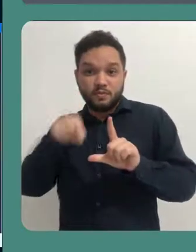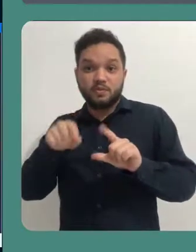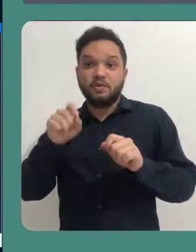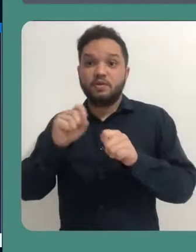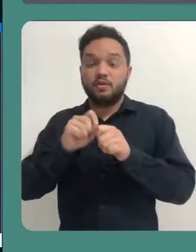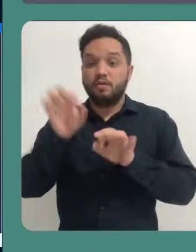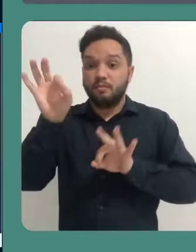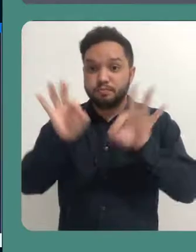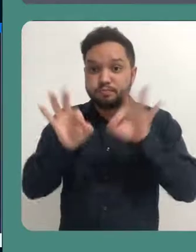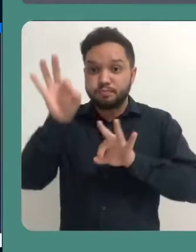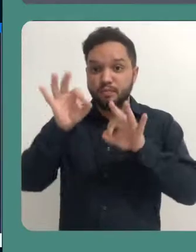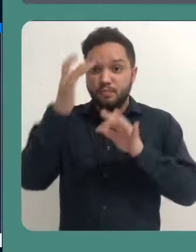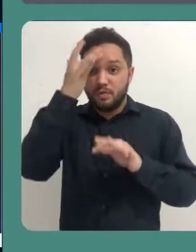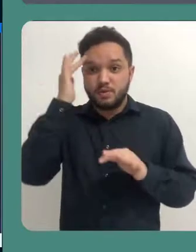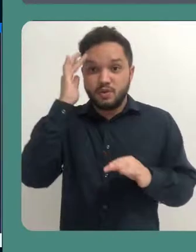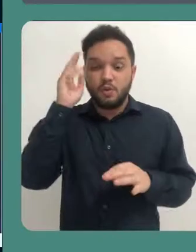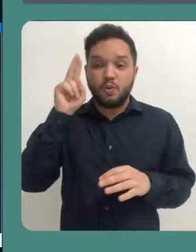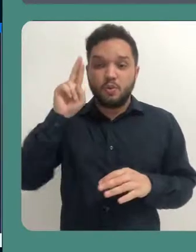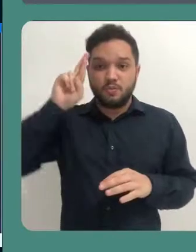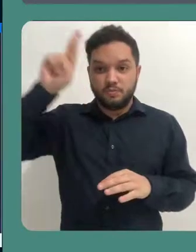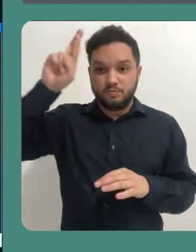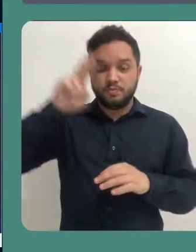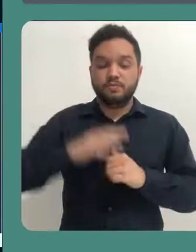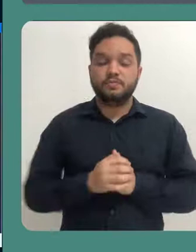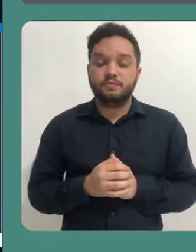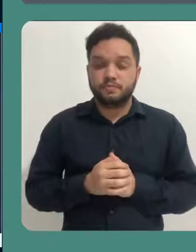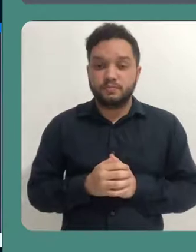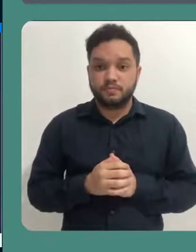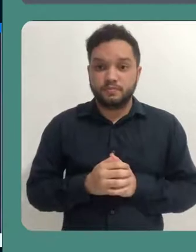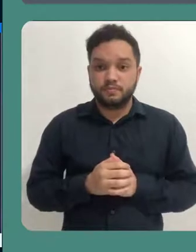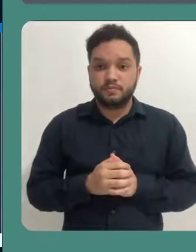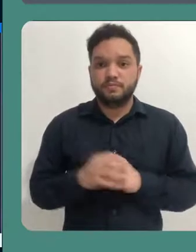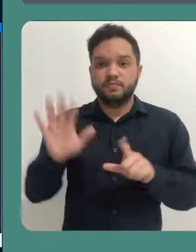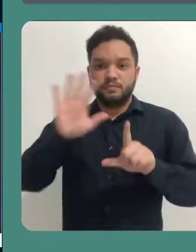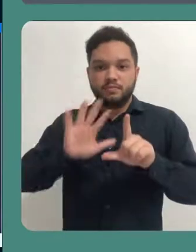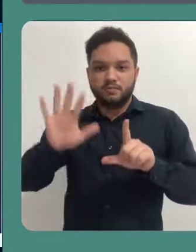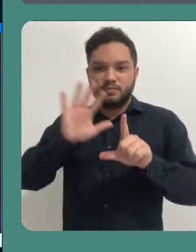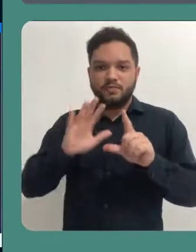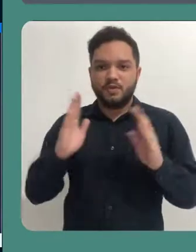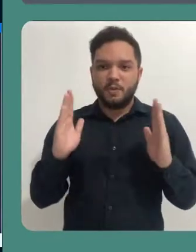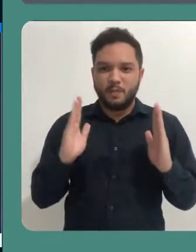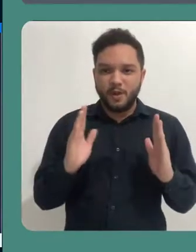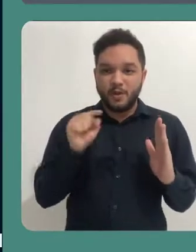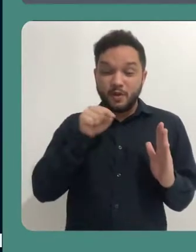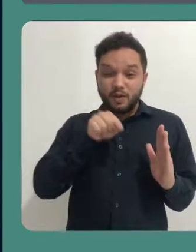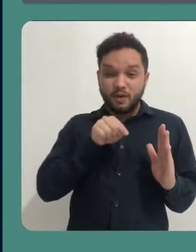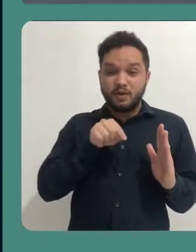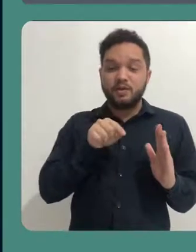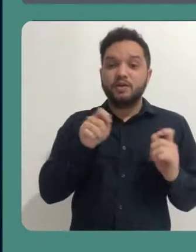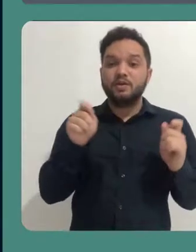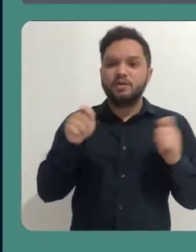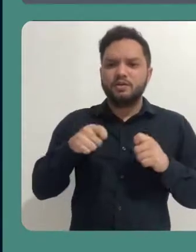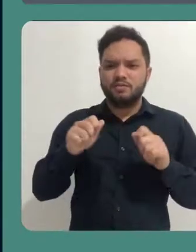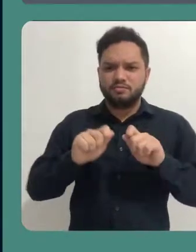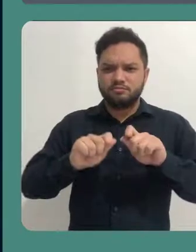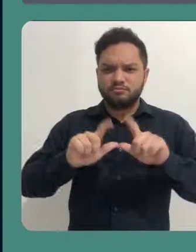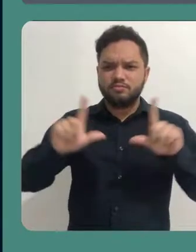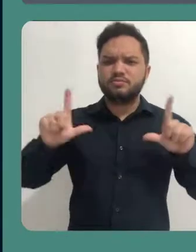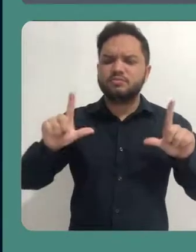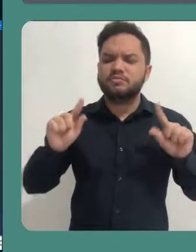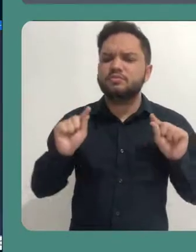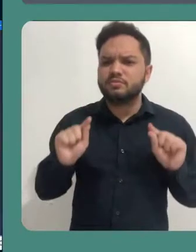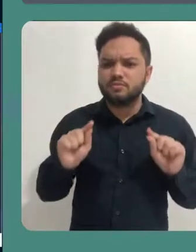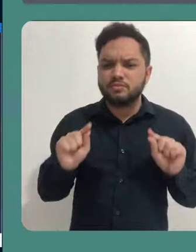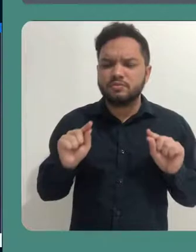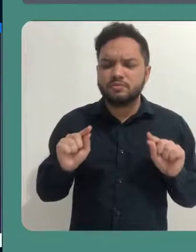espaço fica o espaço de gerenciamento dos usuários. Nesse espaço aqui do meio, é o espaço onde